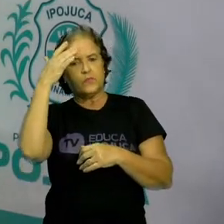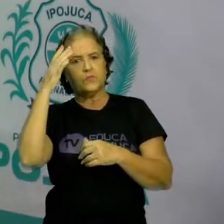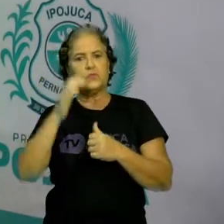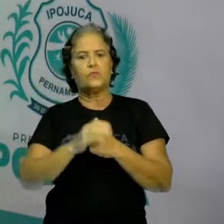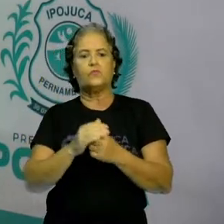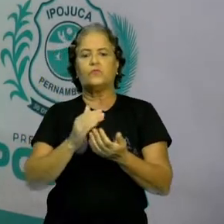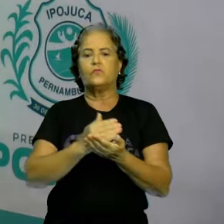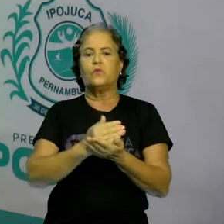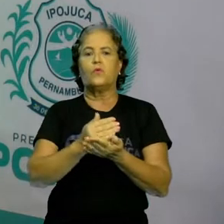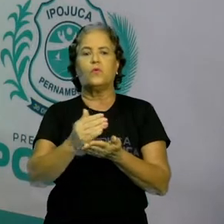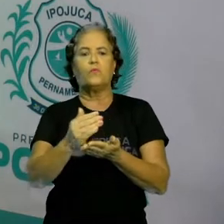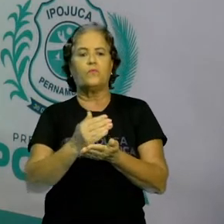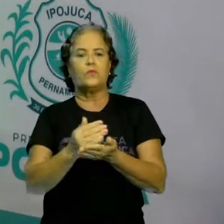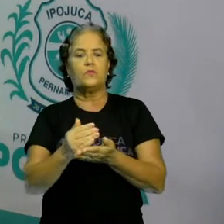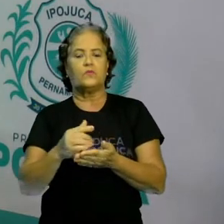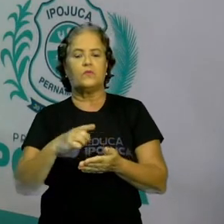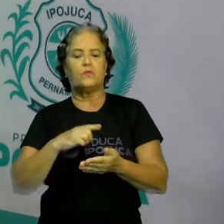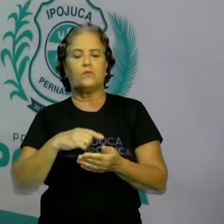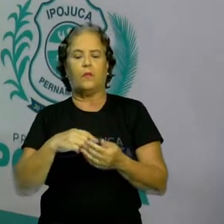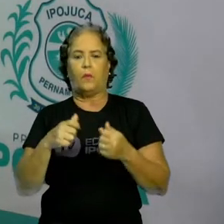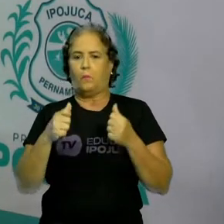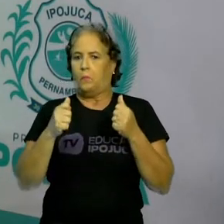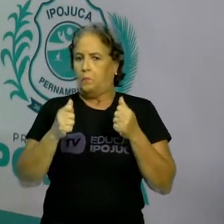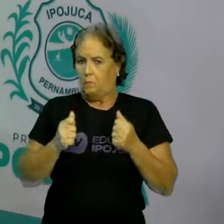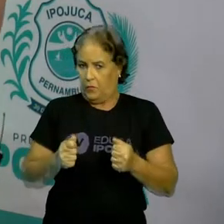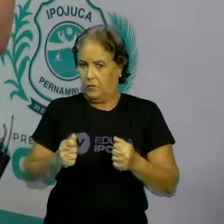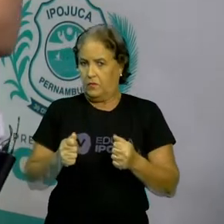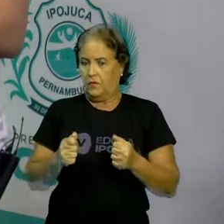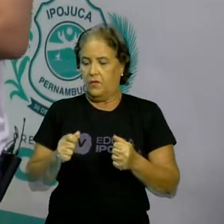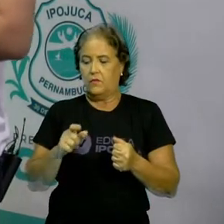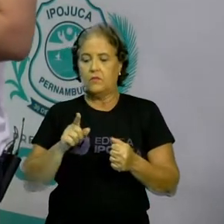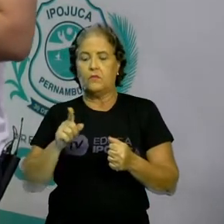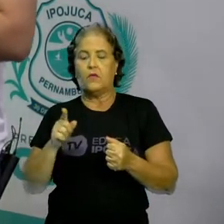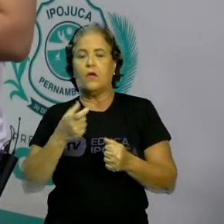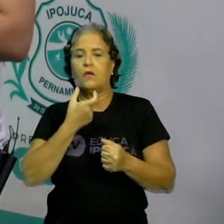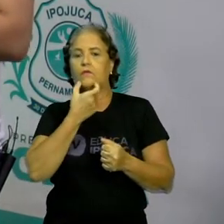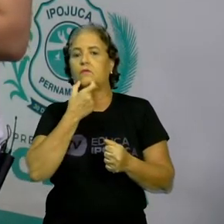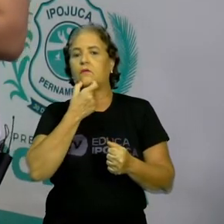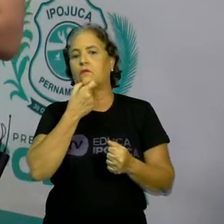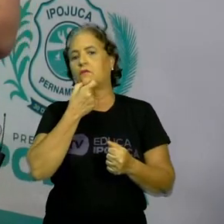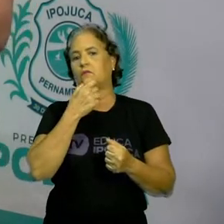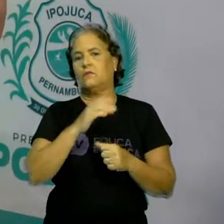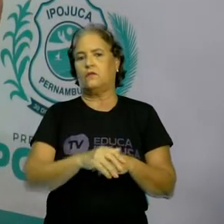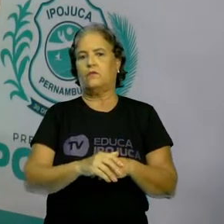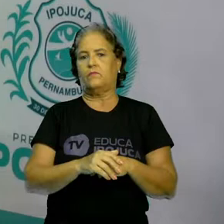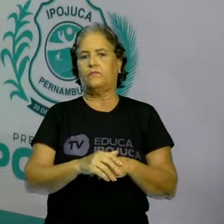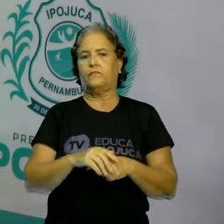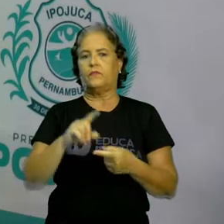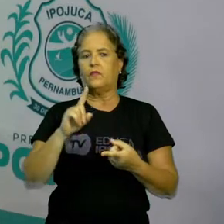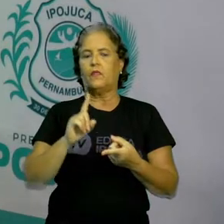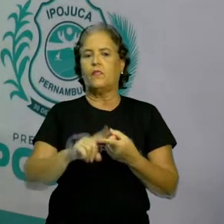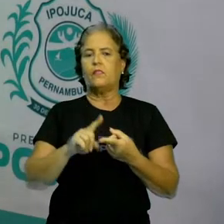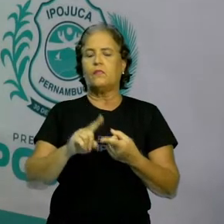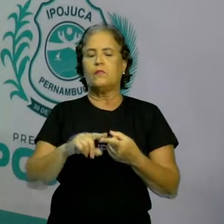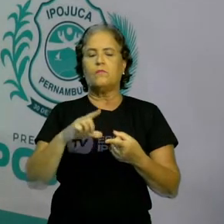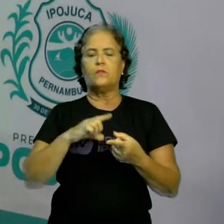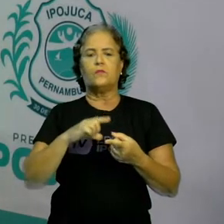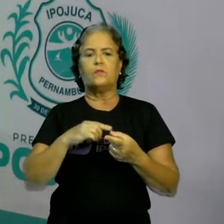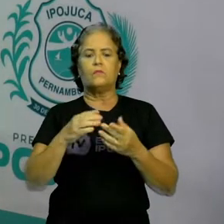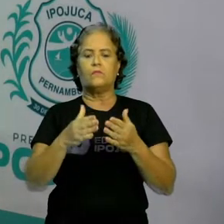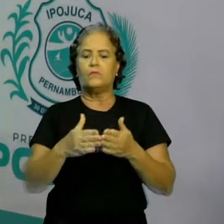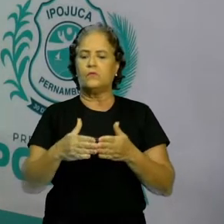começar a ter mais poder ali na Inglaterra. Também vamos ter os chamados atos de navegação,